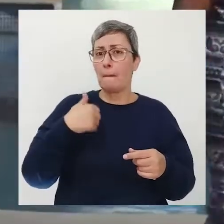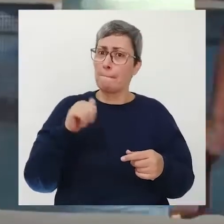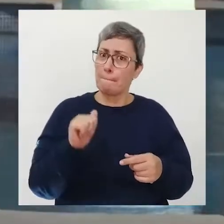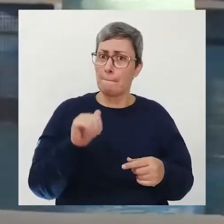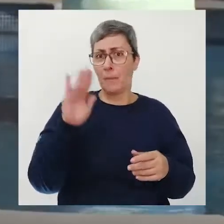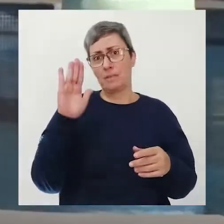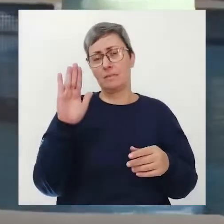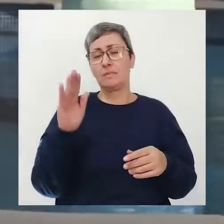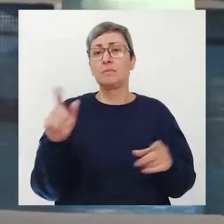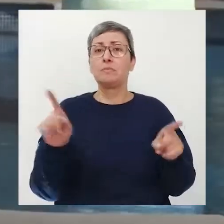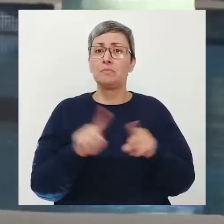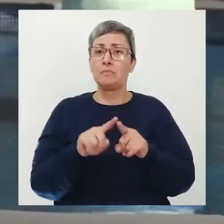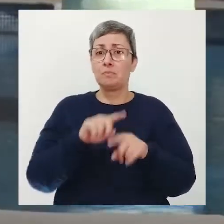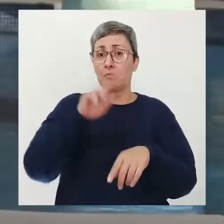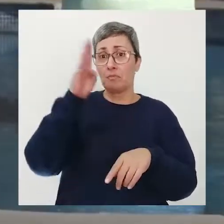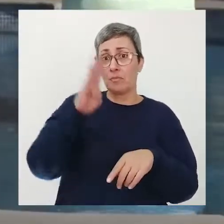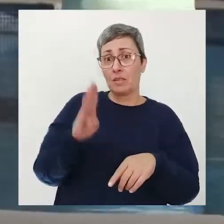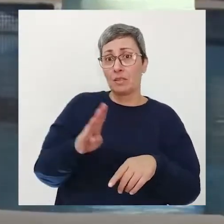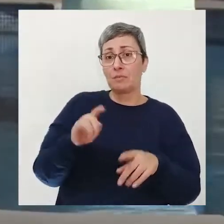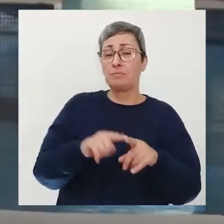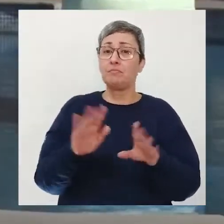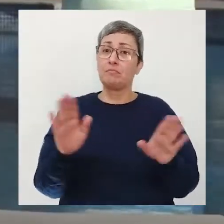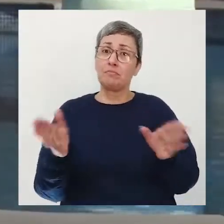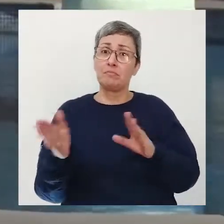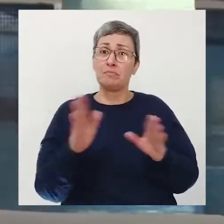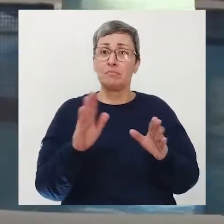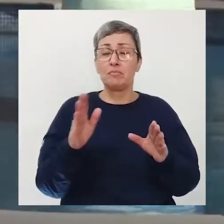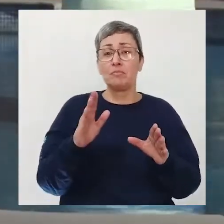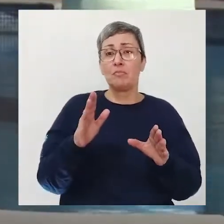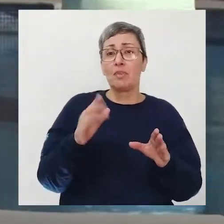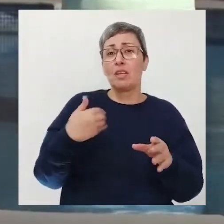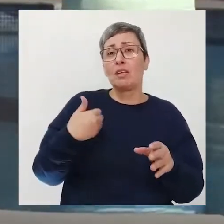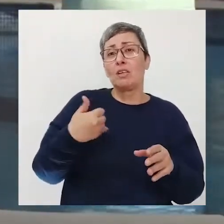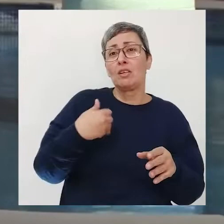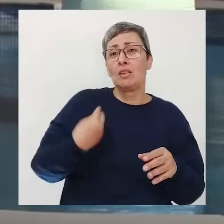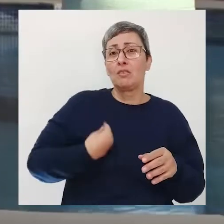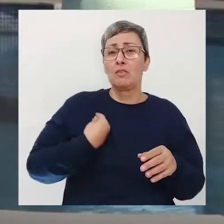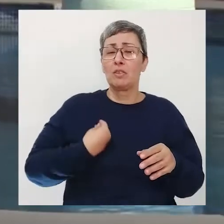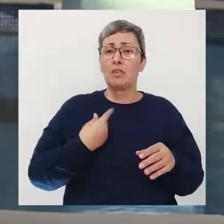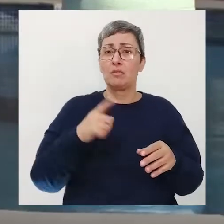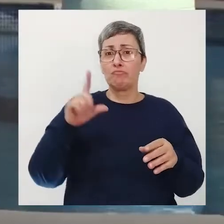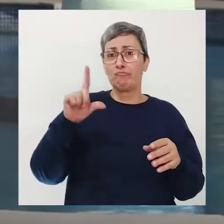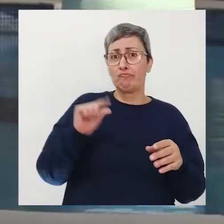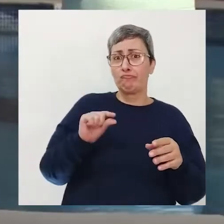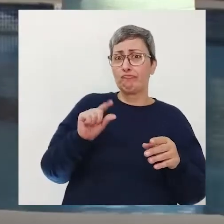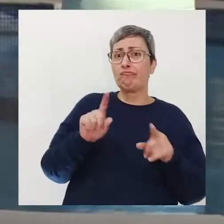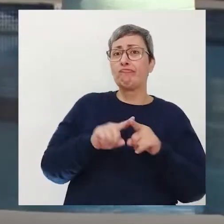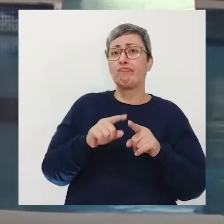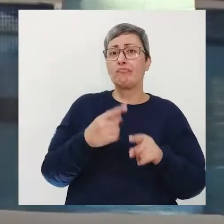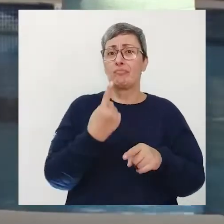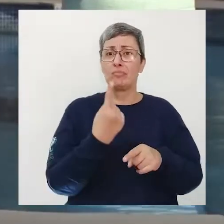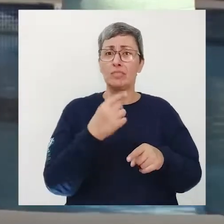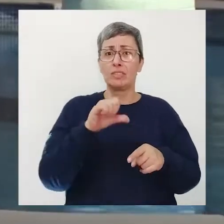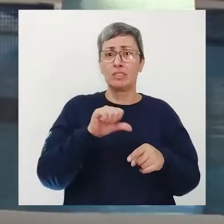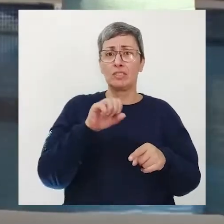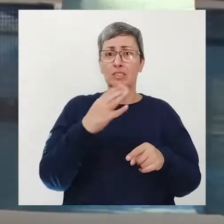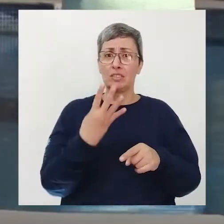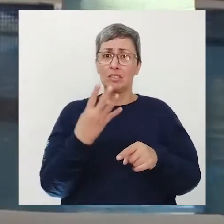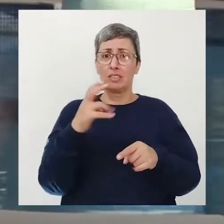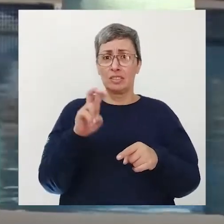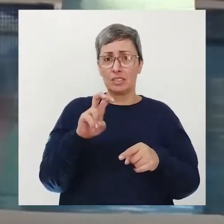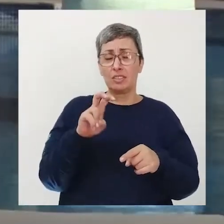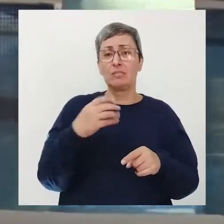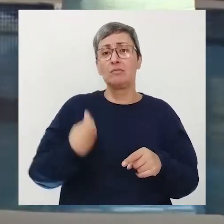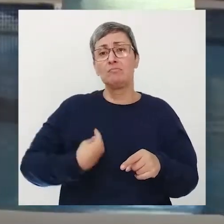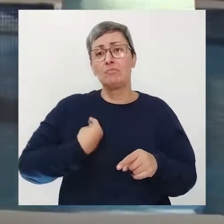1945 vivíamos cerca de 45 anos mas segundo dados do IBGE nossa expectativa de